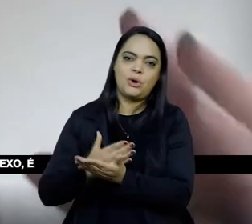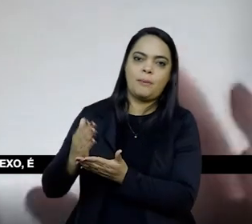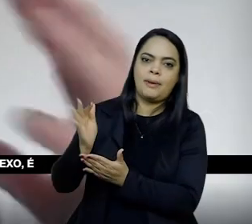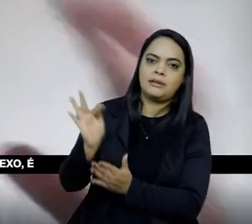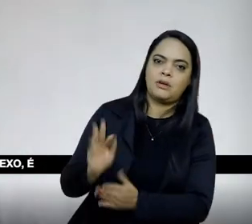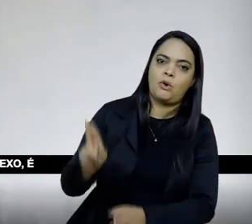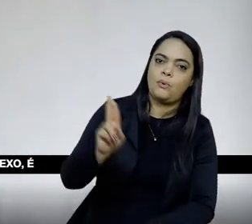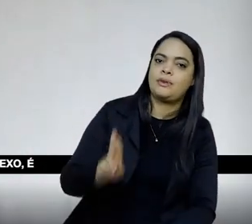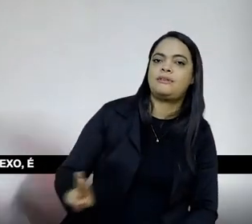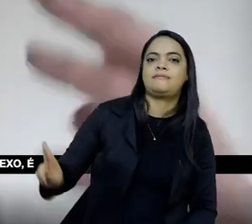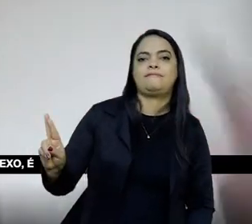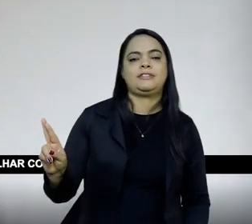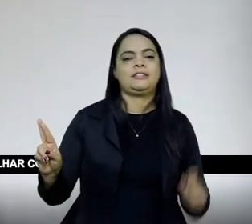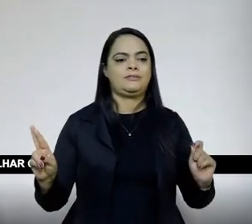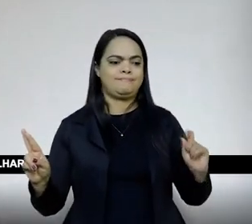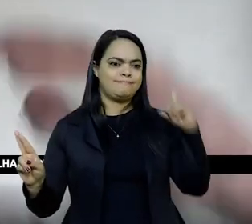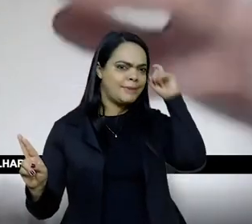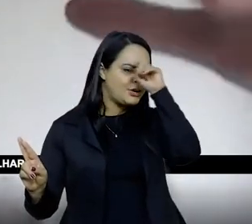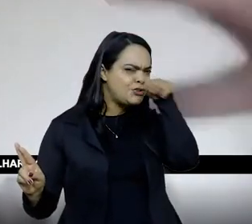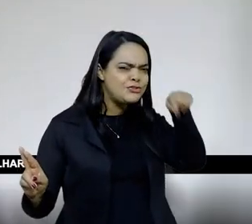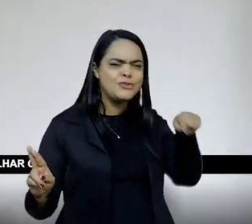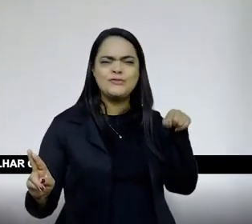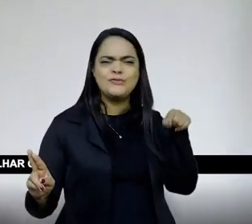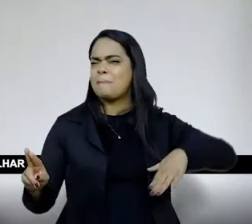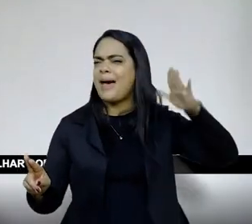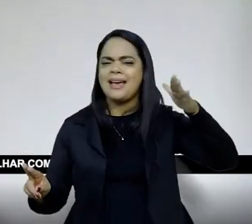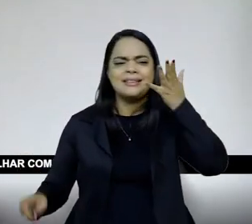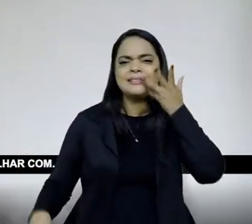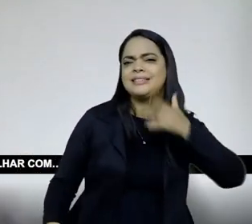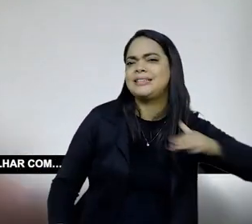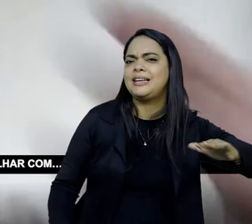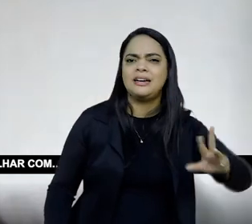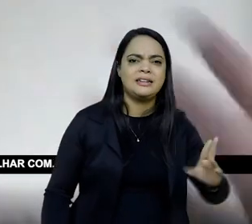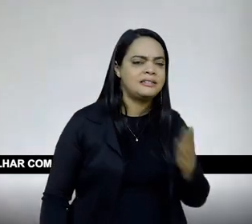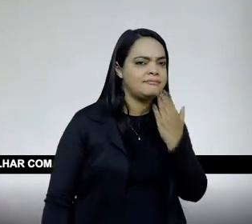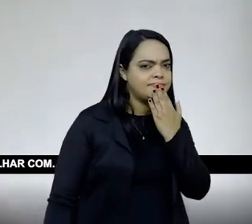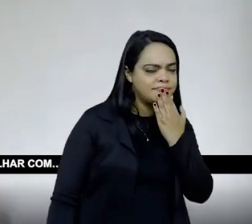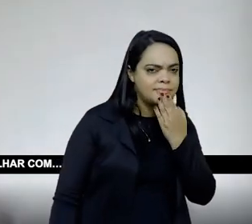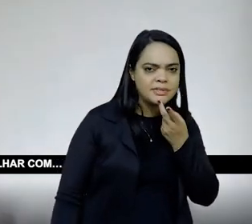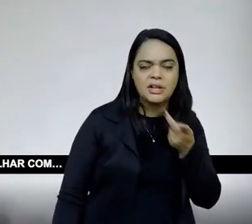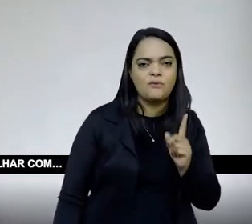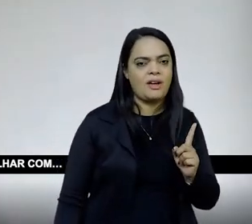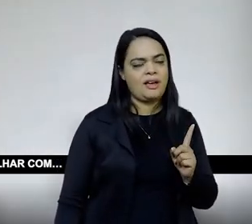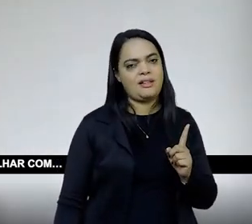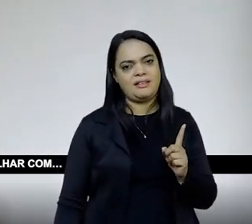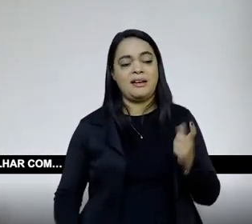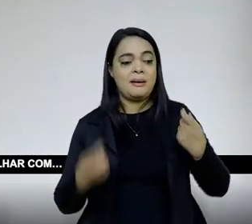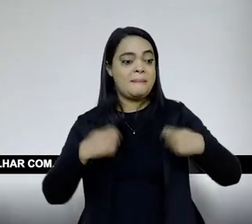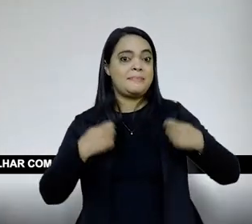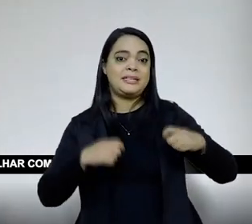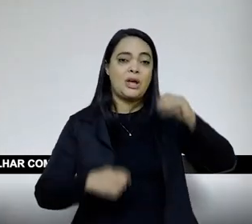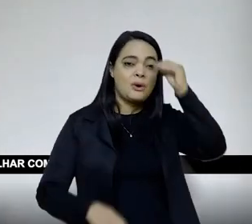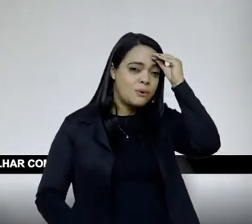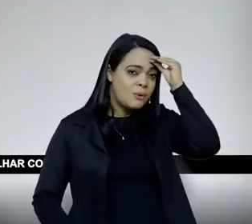sabe assim, é mais complexo, é mais difícil, é mais delicado, exige muito mais conhecimento do que